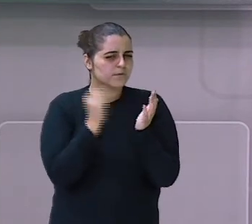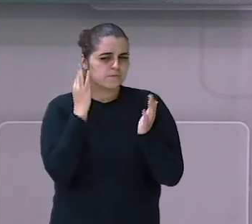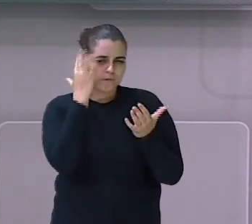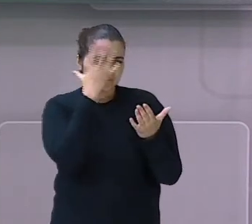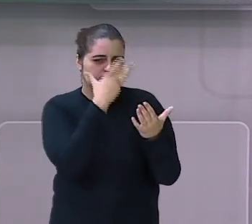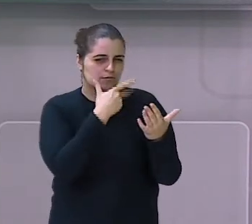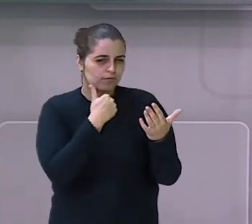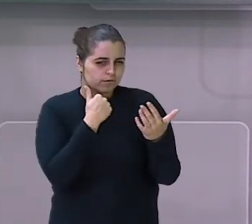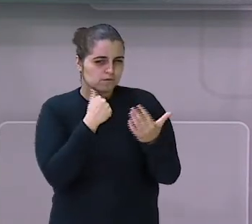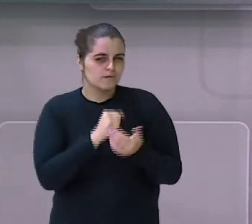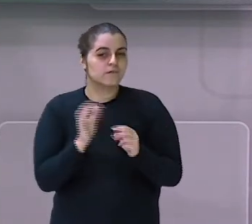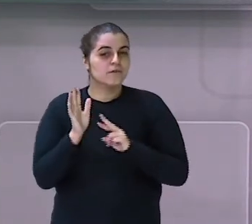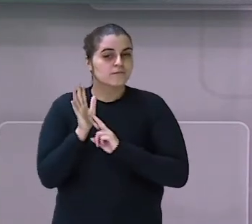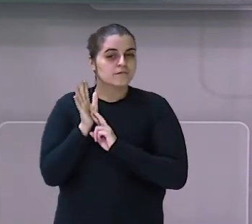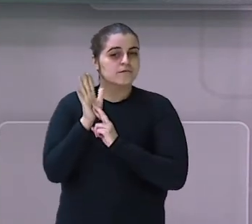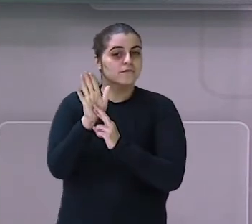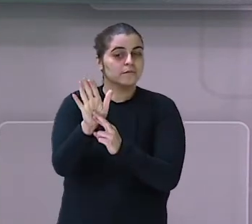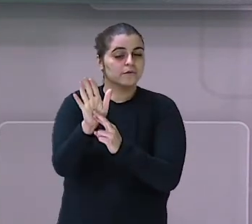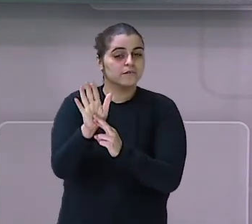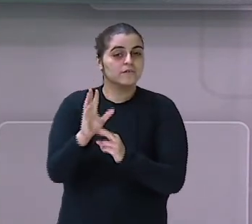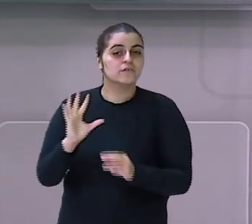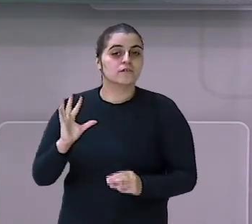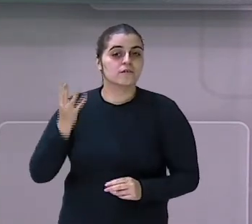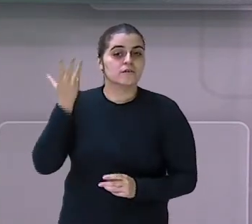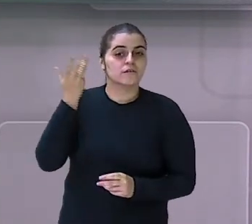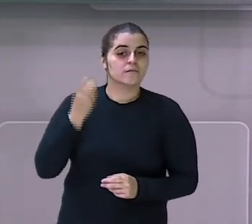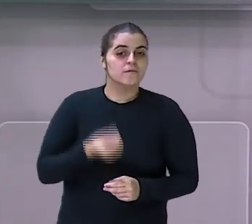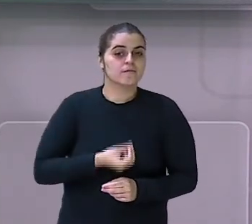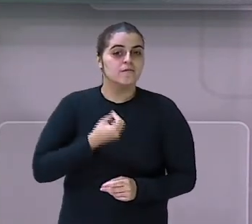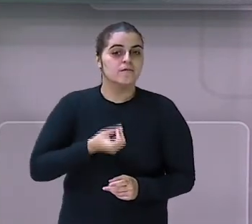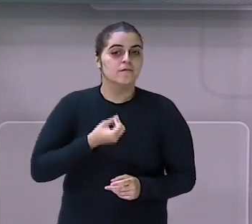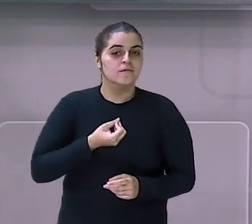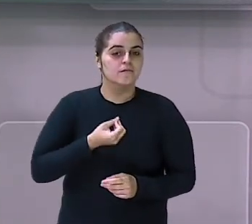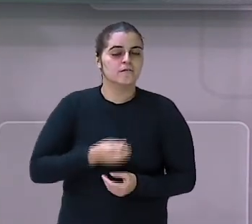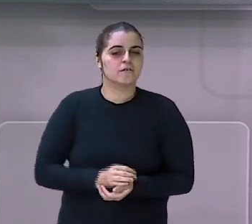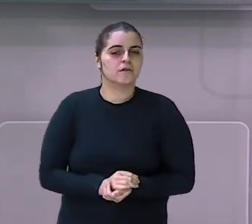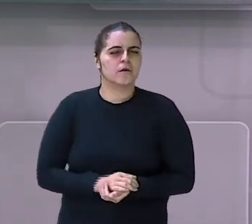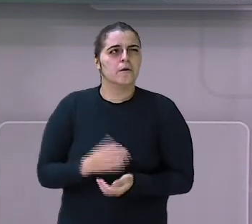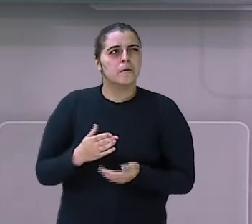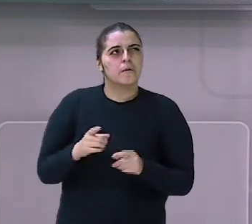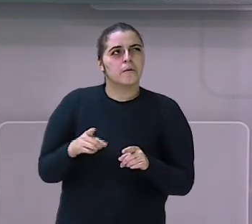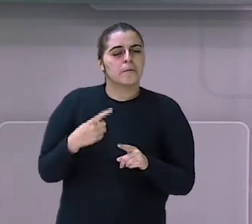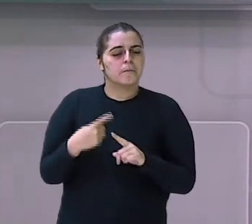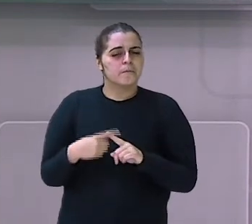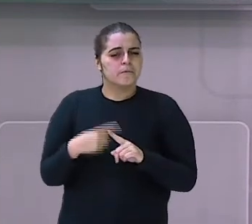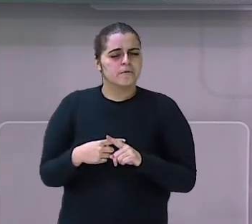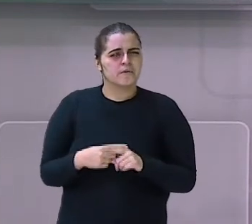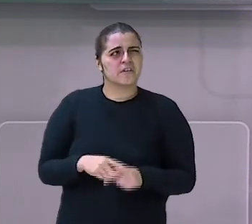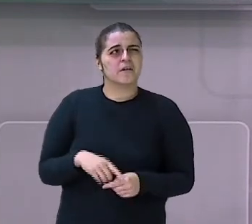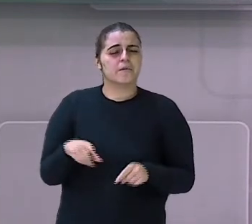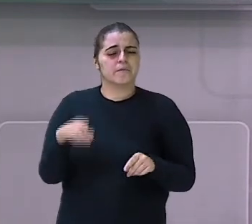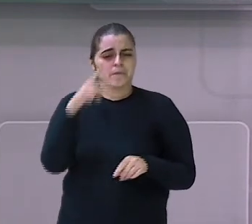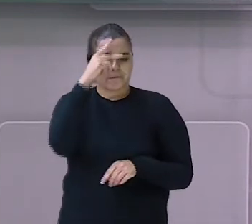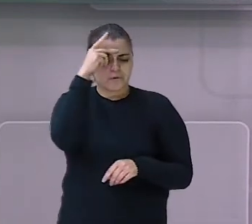ilustração, que é o desenho, representando cada dia daquele. Porque se a pessoa, no início, não consegue